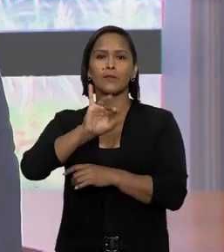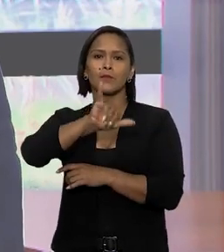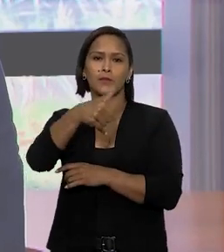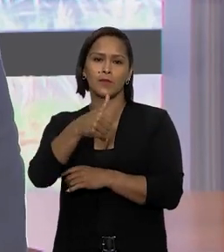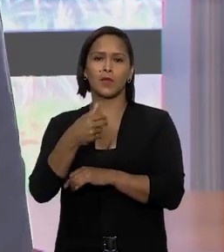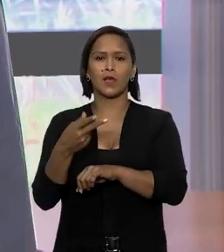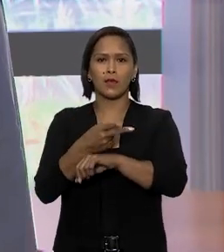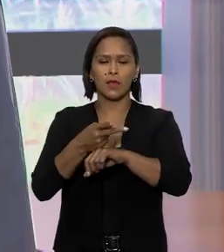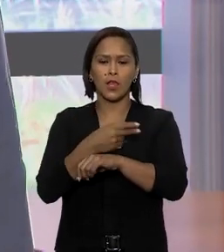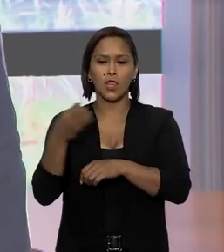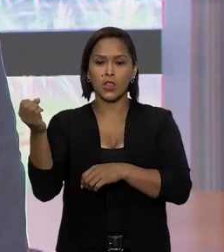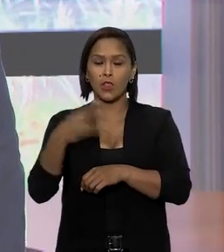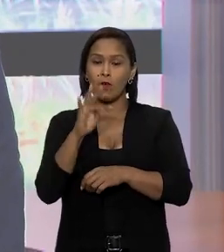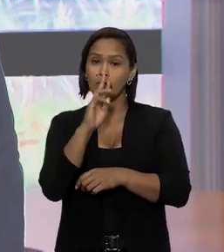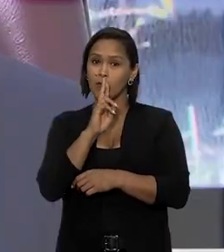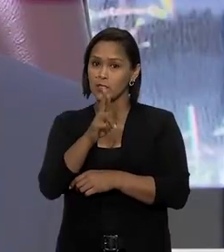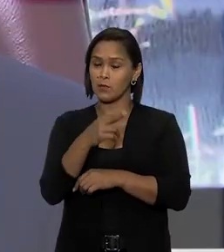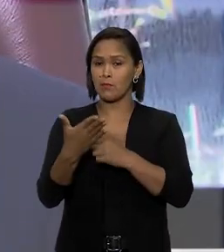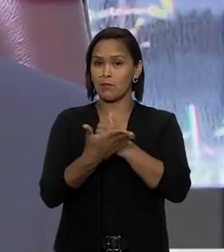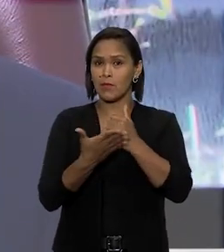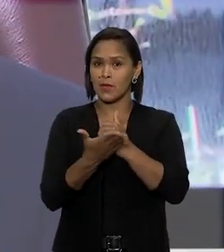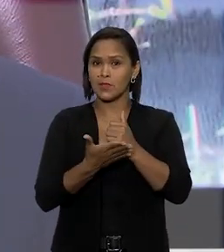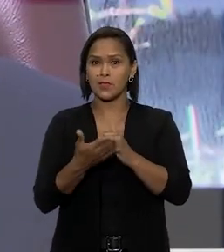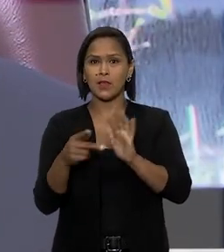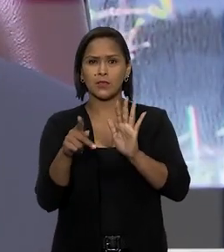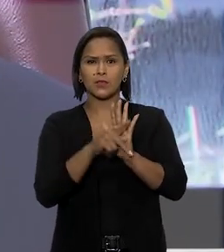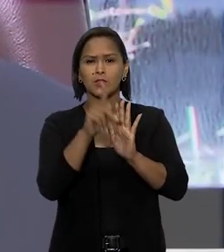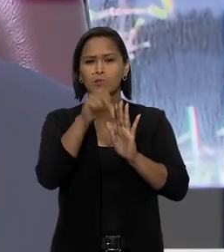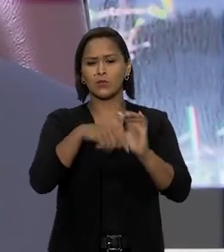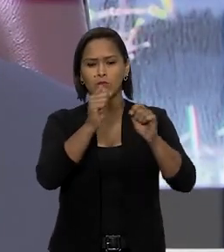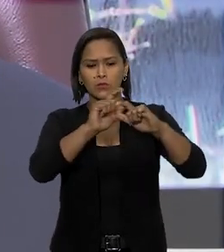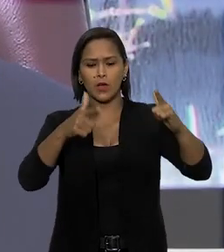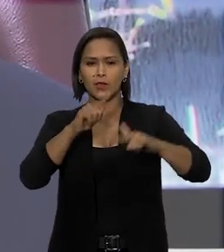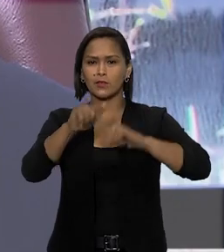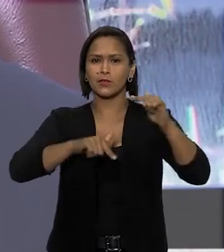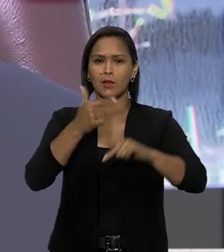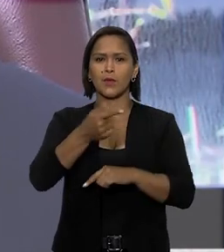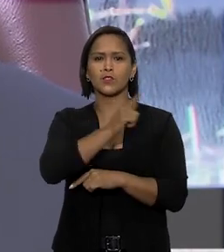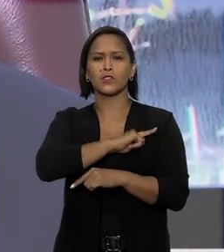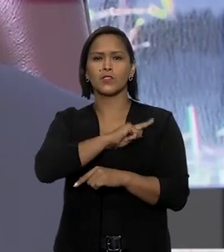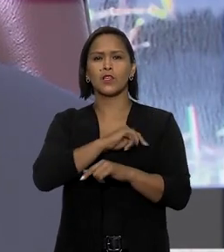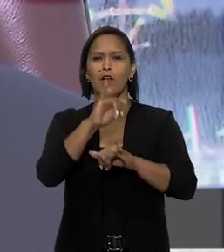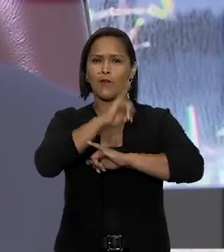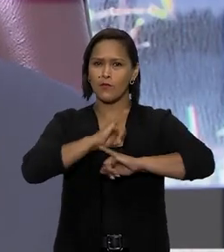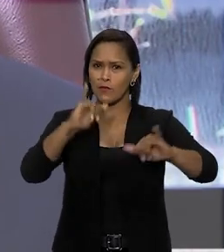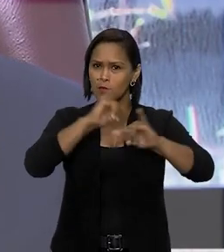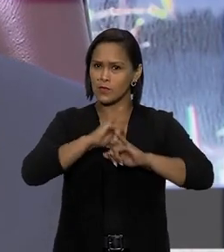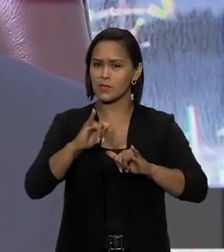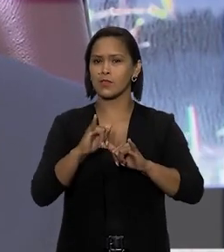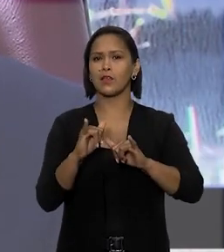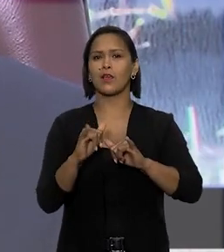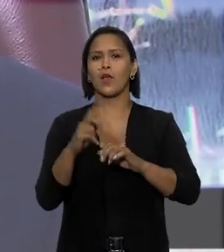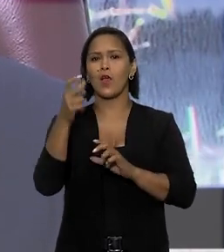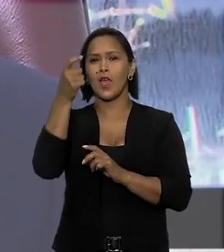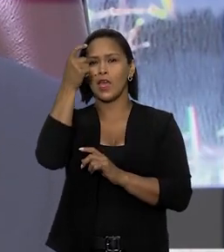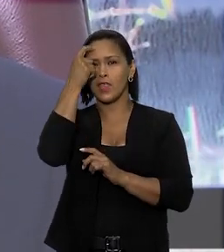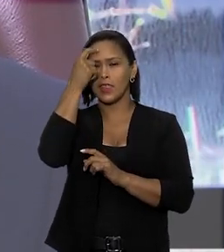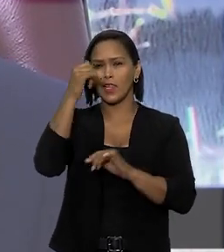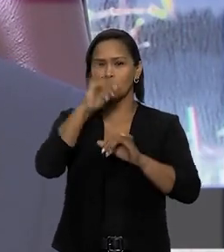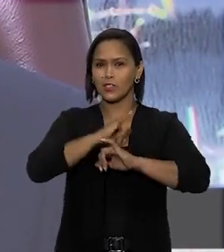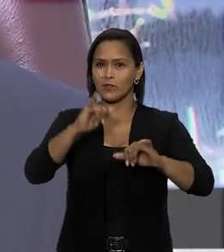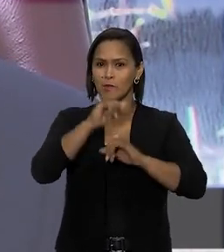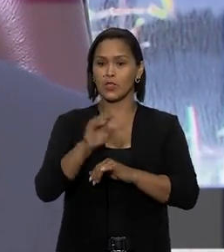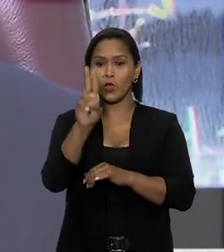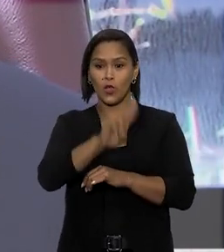em buscar novas soluções com base no amplo trabalho de gestão da informação, de inteligência de